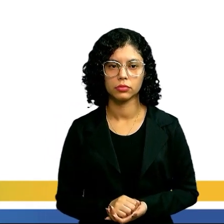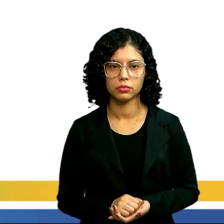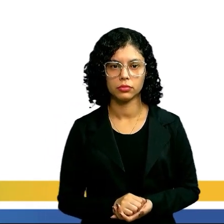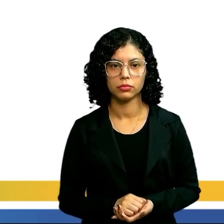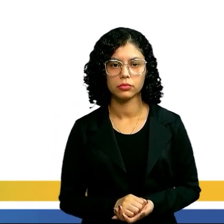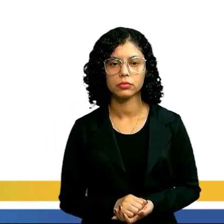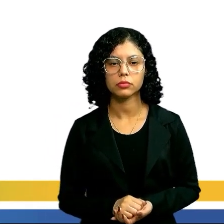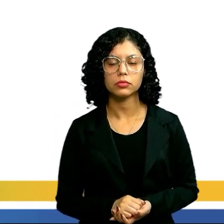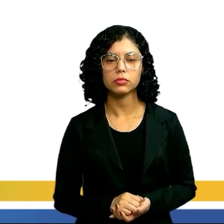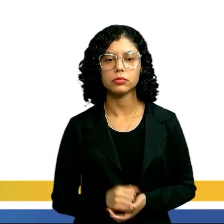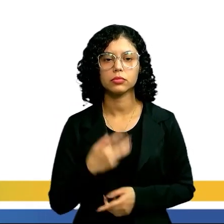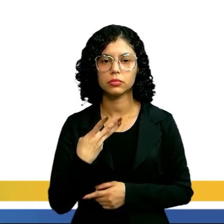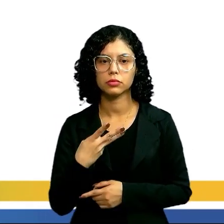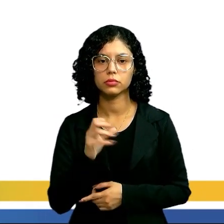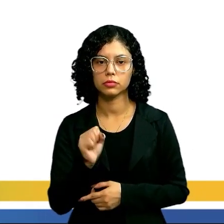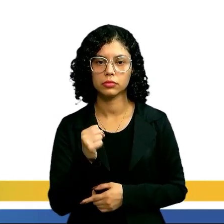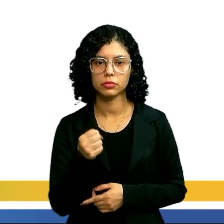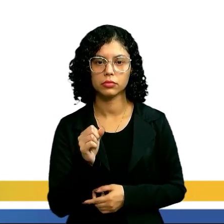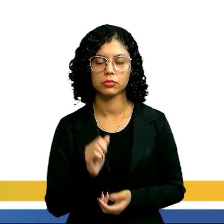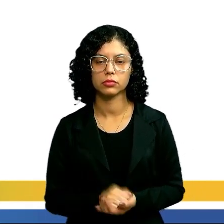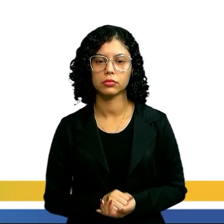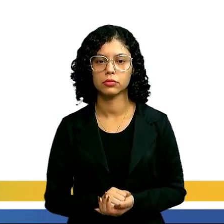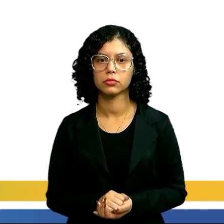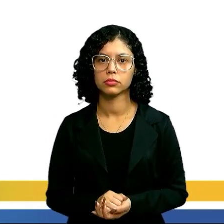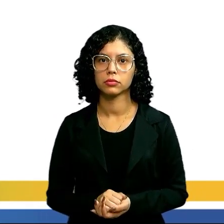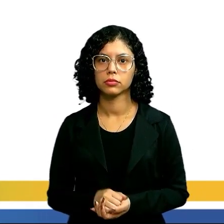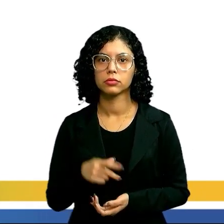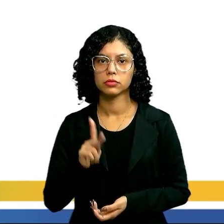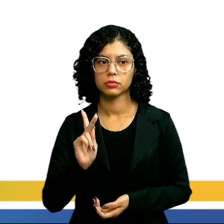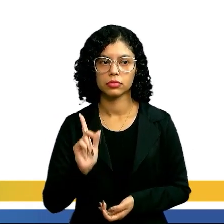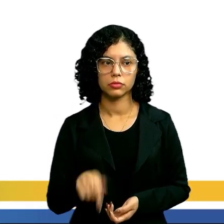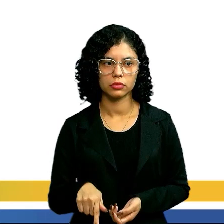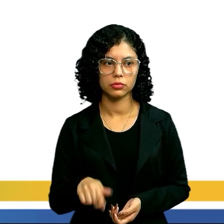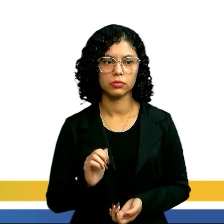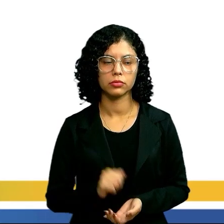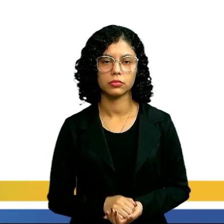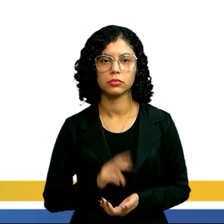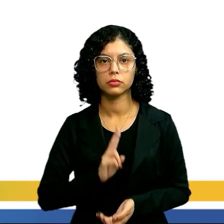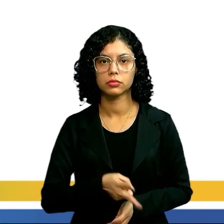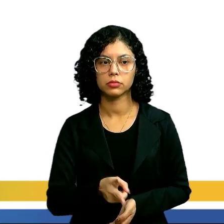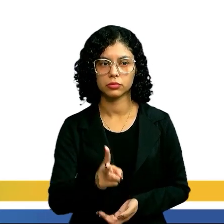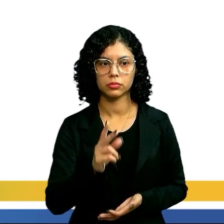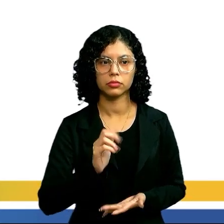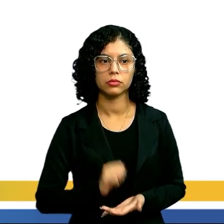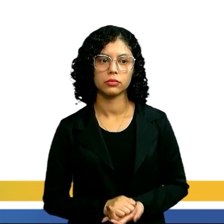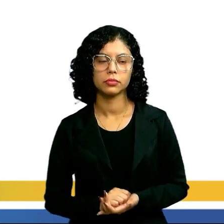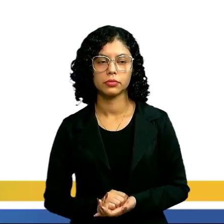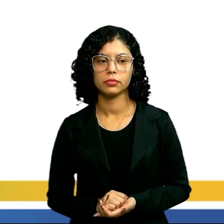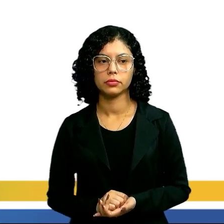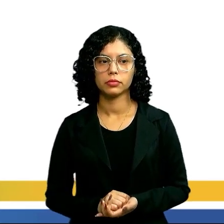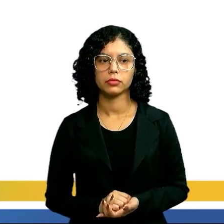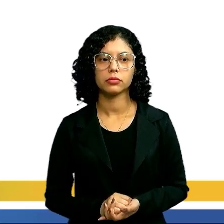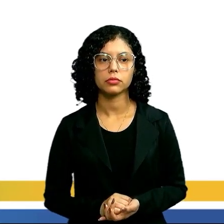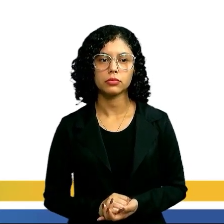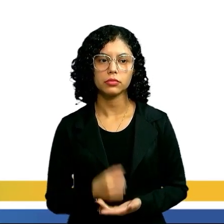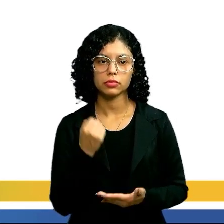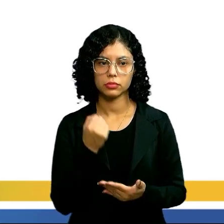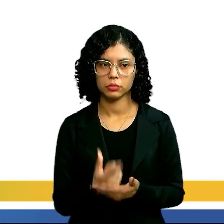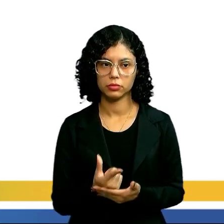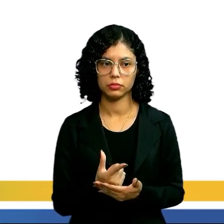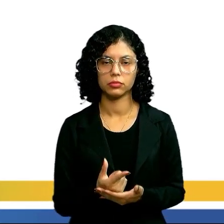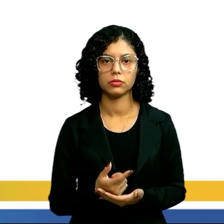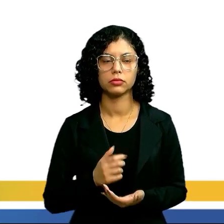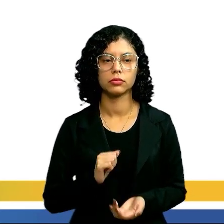a 40 reais e 48 reais o quilograma. respectivamente,